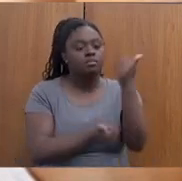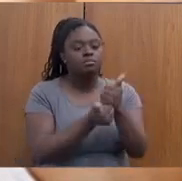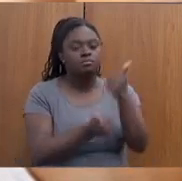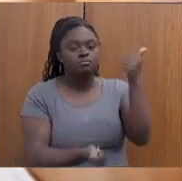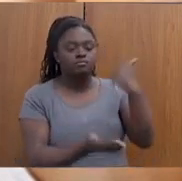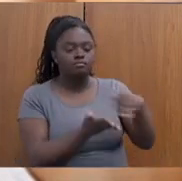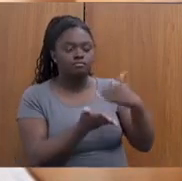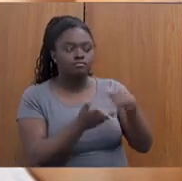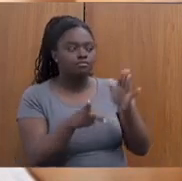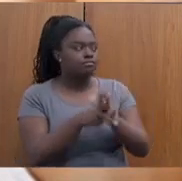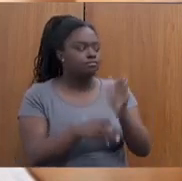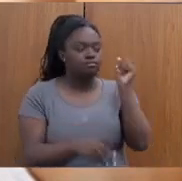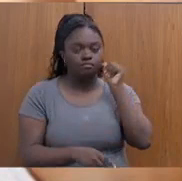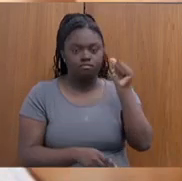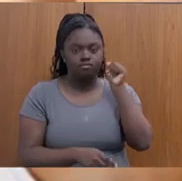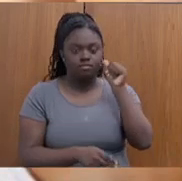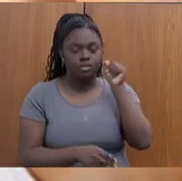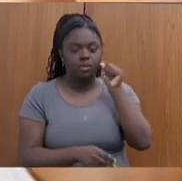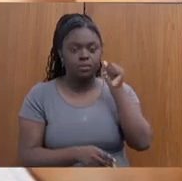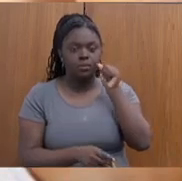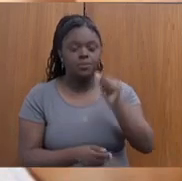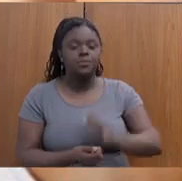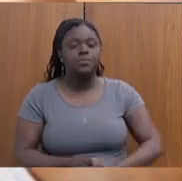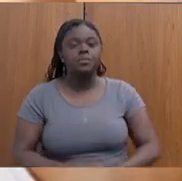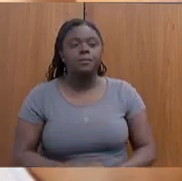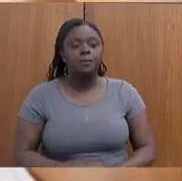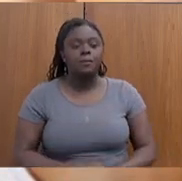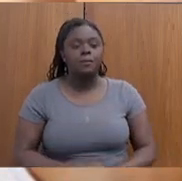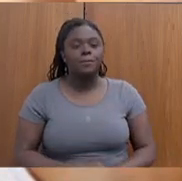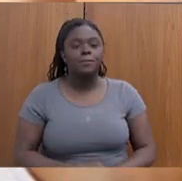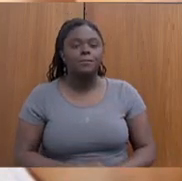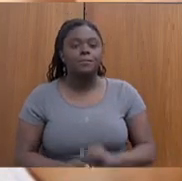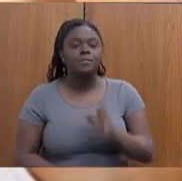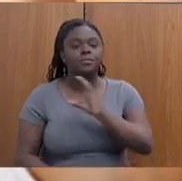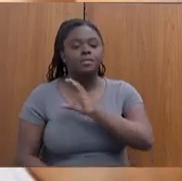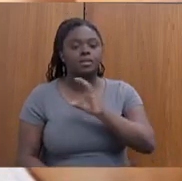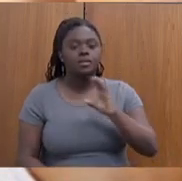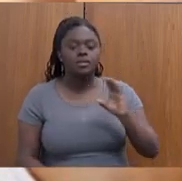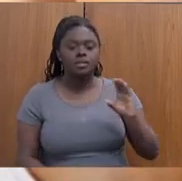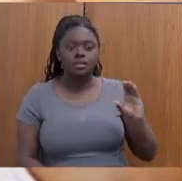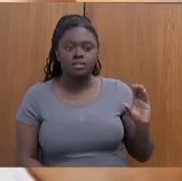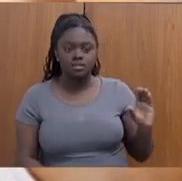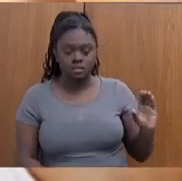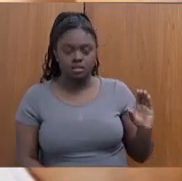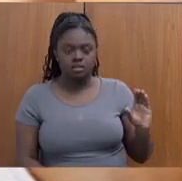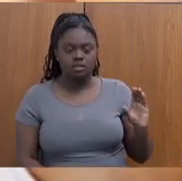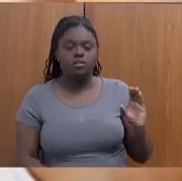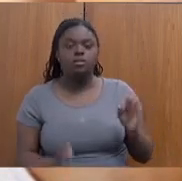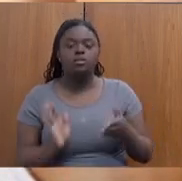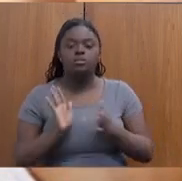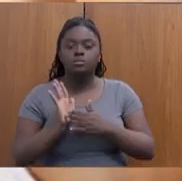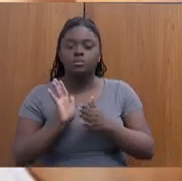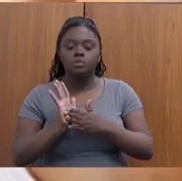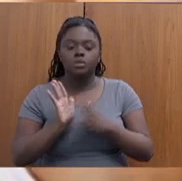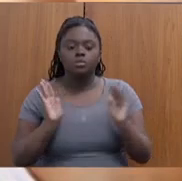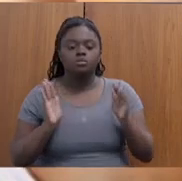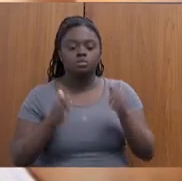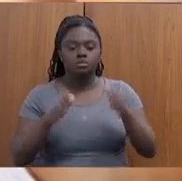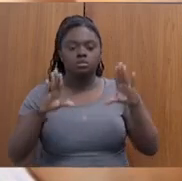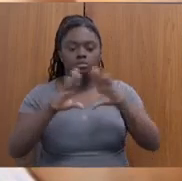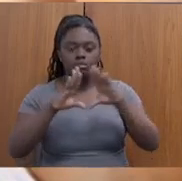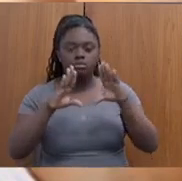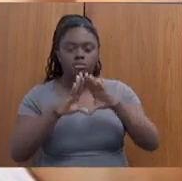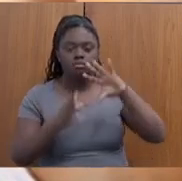mulher, de política para as mulheres. Ela era uma coordenação. Na proposta que veio para a Assembleia da Reforma